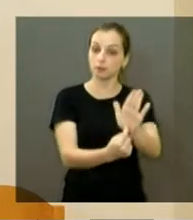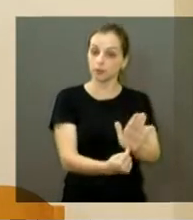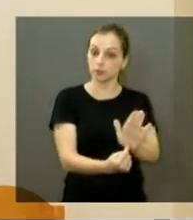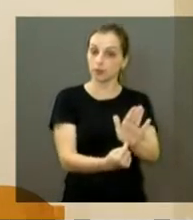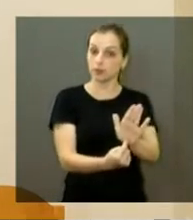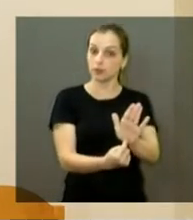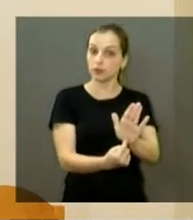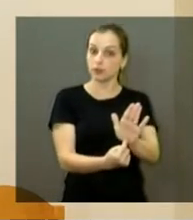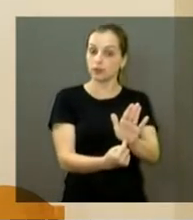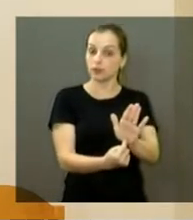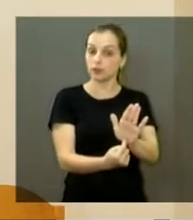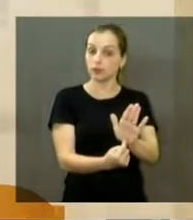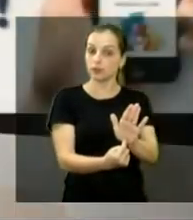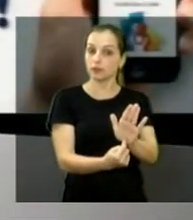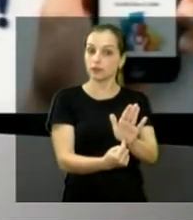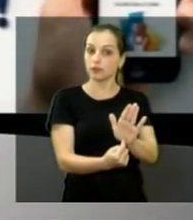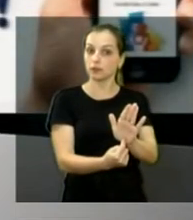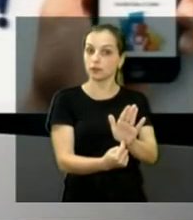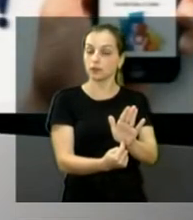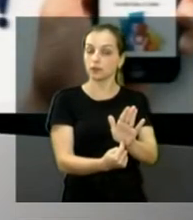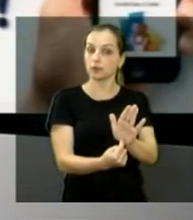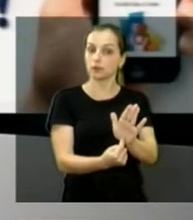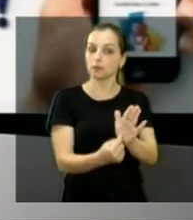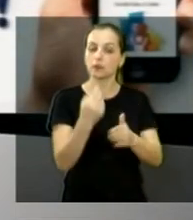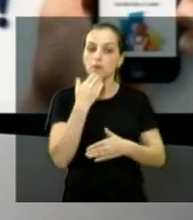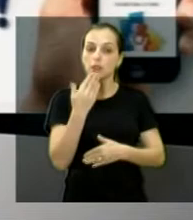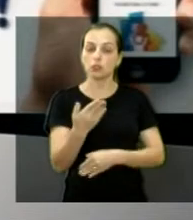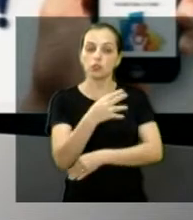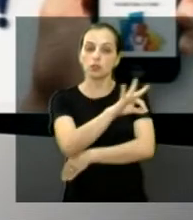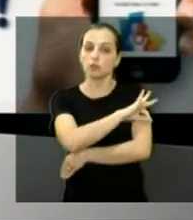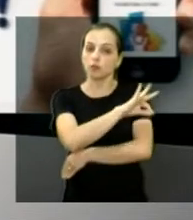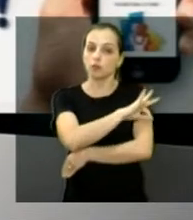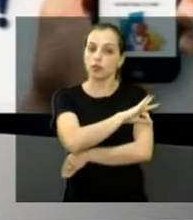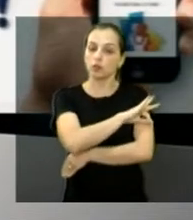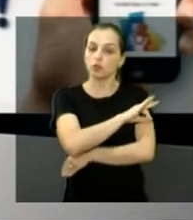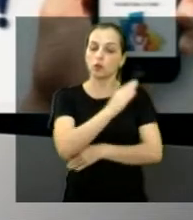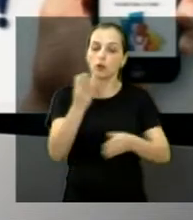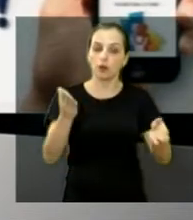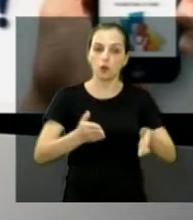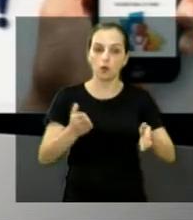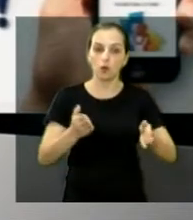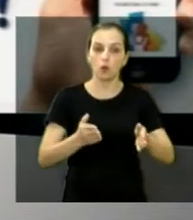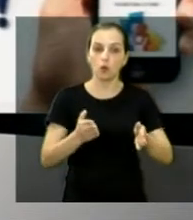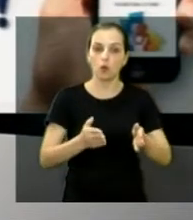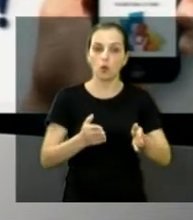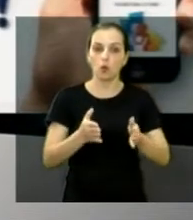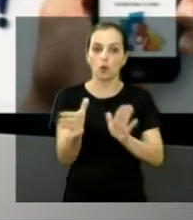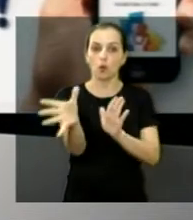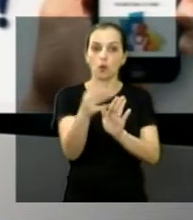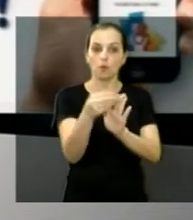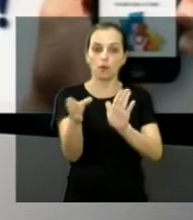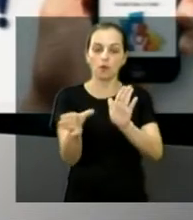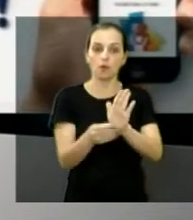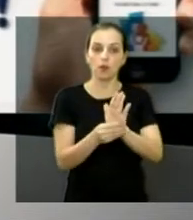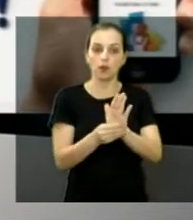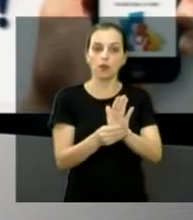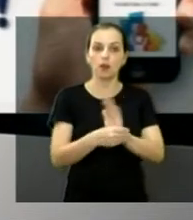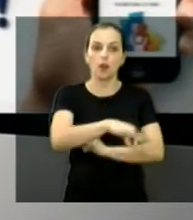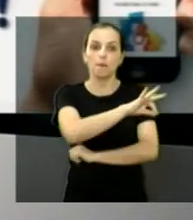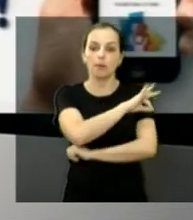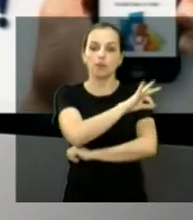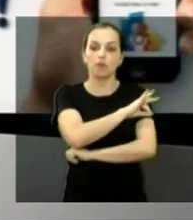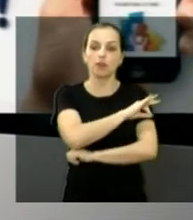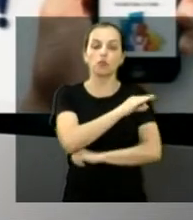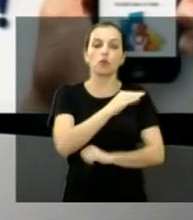a nossa tribuna de hoje como indicação, né? E a gente trouxe hoje para vocês o aplicativo Prefeitura na Palma na Mão. Eu começo